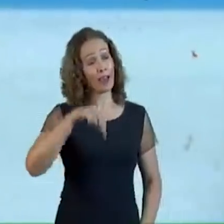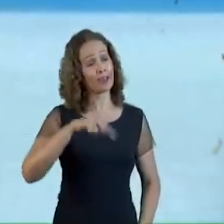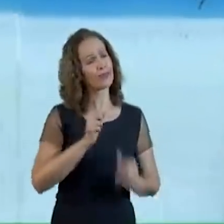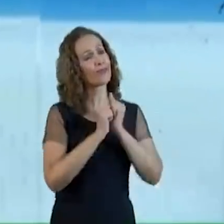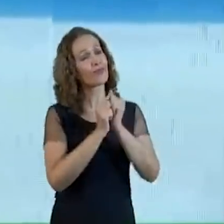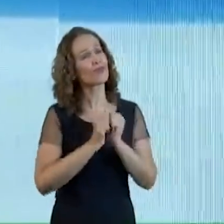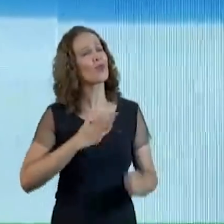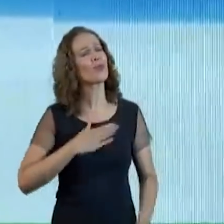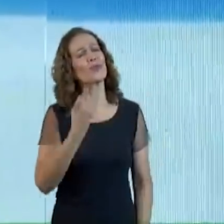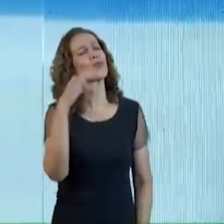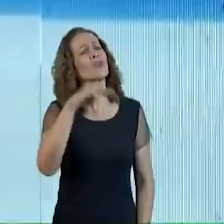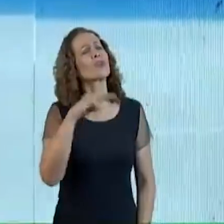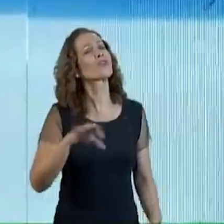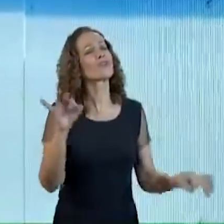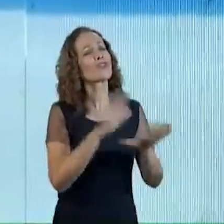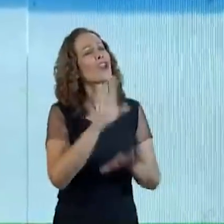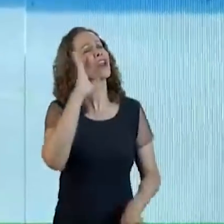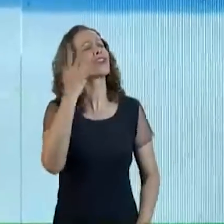faz junto Em um minuto